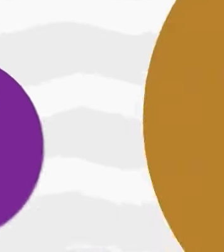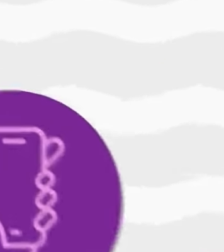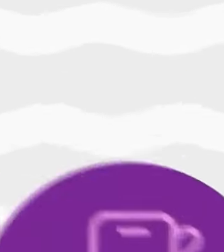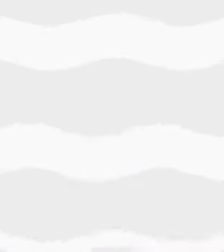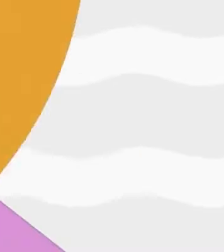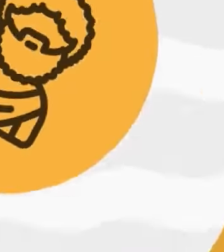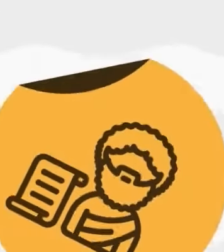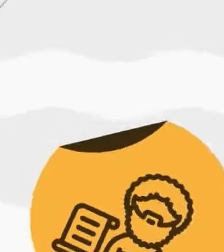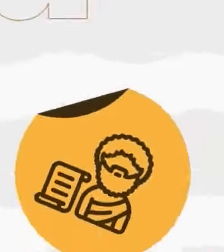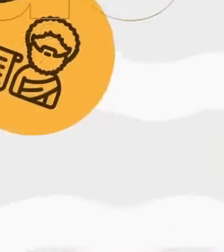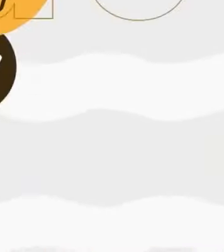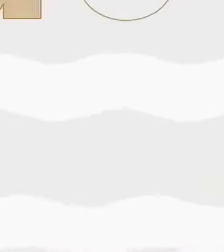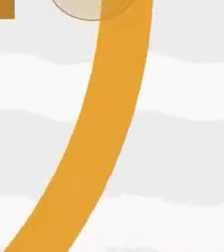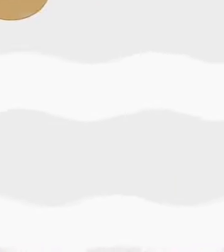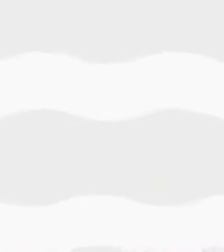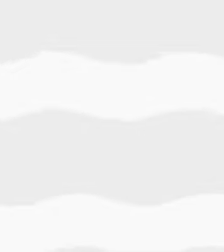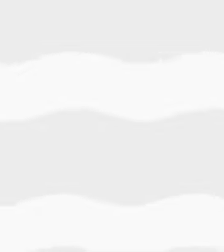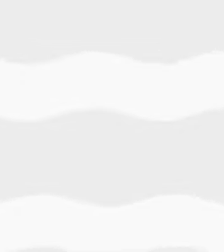E a